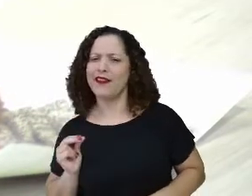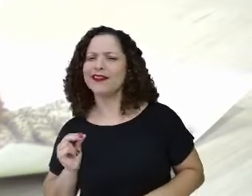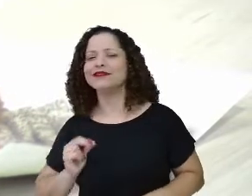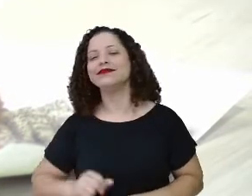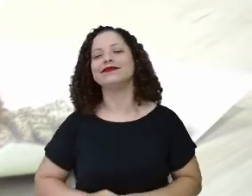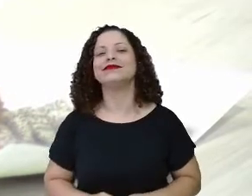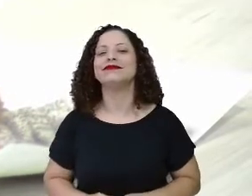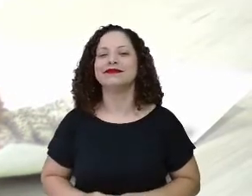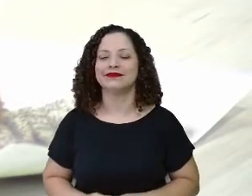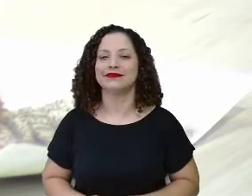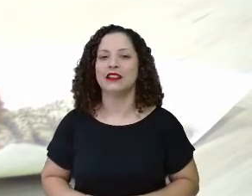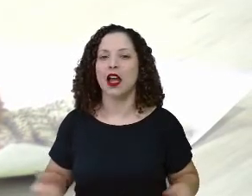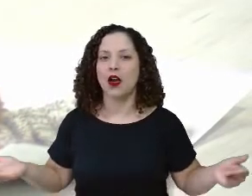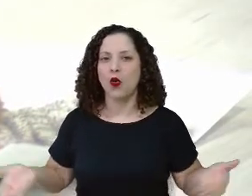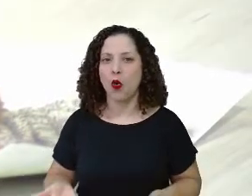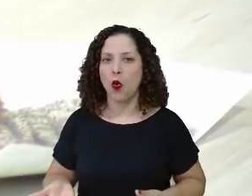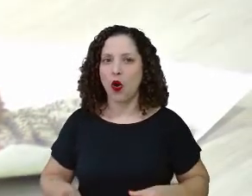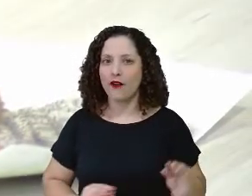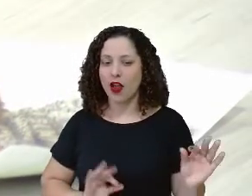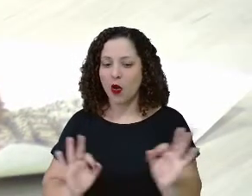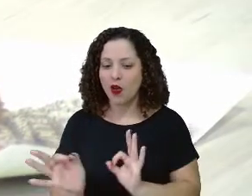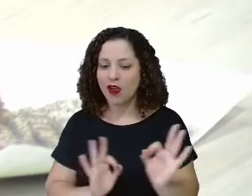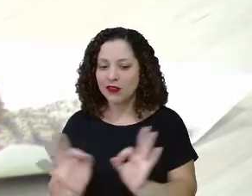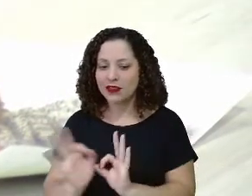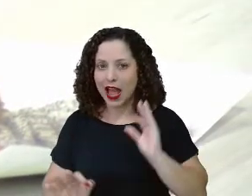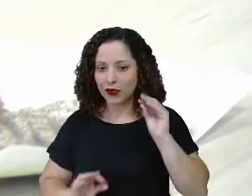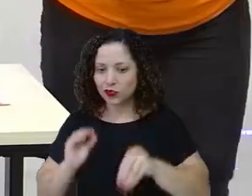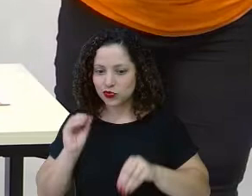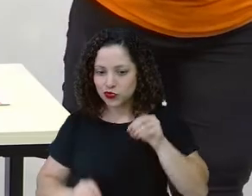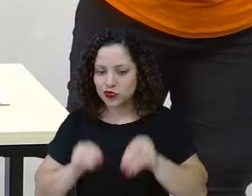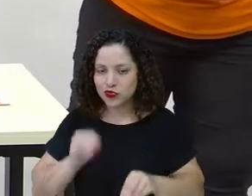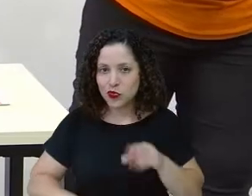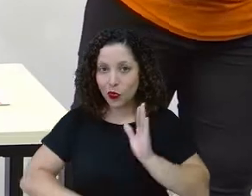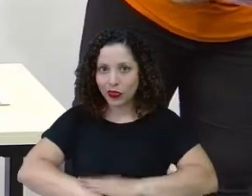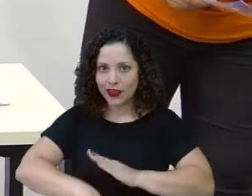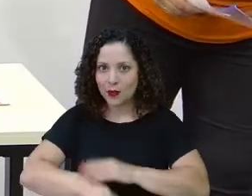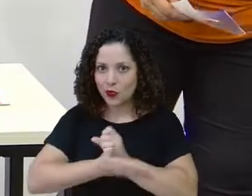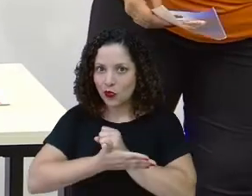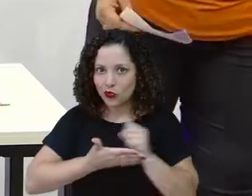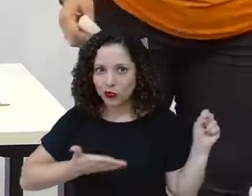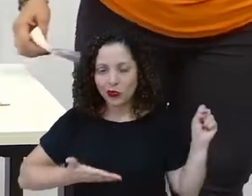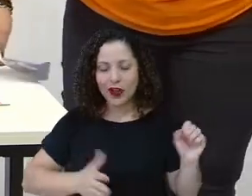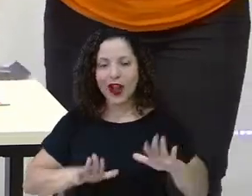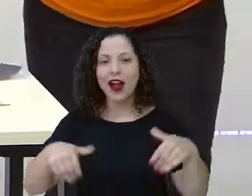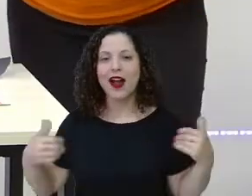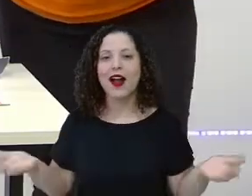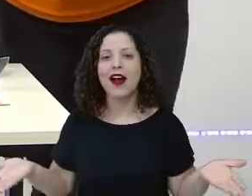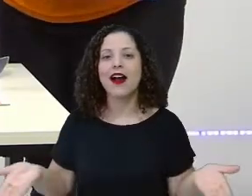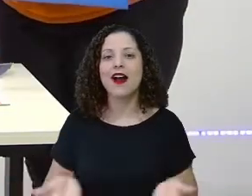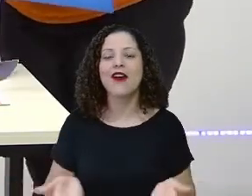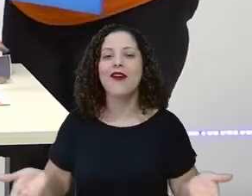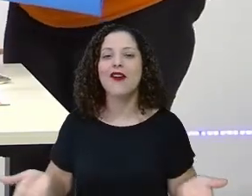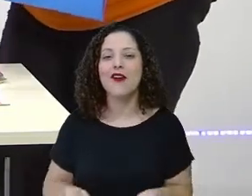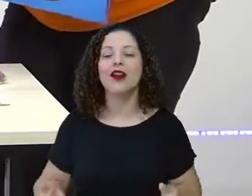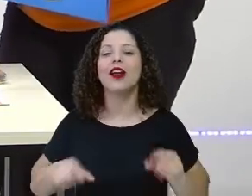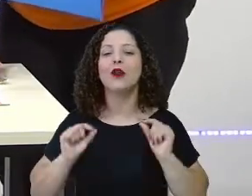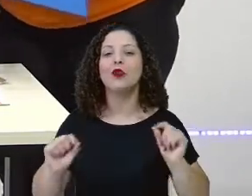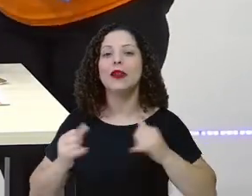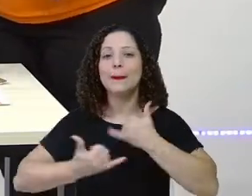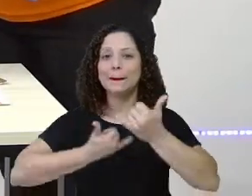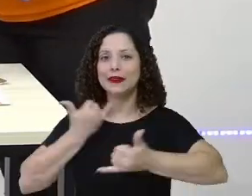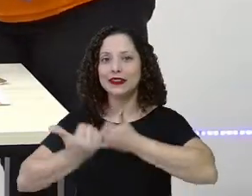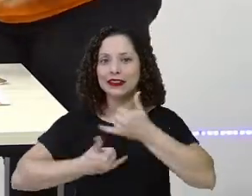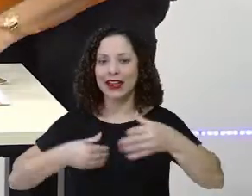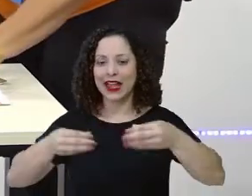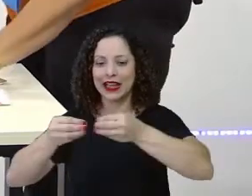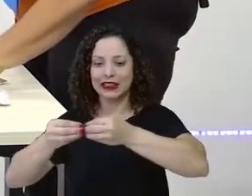Olha aí! Vou guardar aqui, porque o tempo voa aqui! E vou pegar o papanome, tá certo? Hum! Porque a gente vai trocar